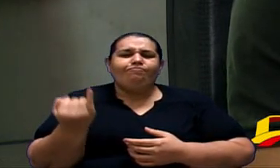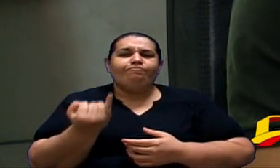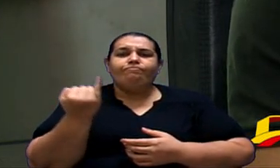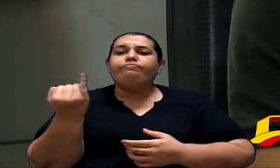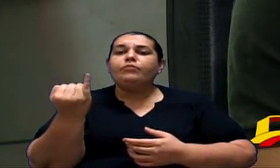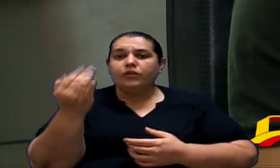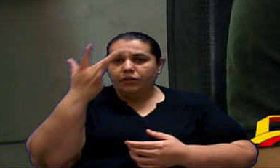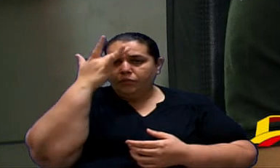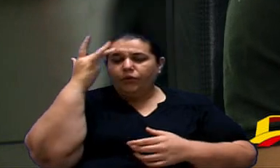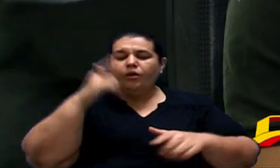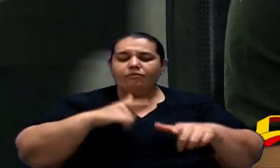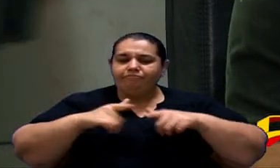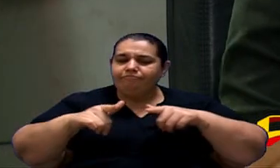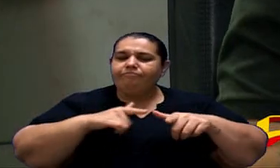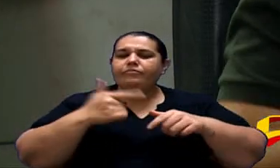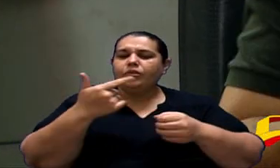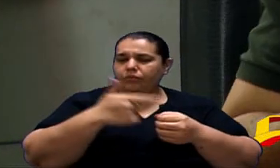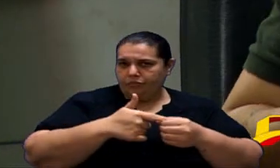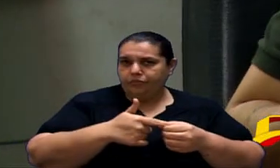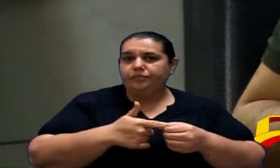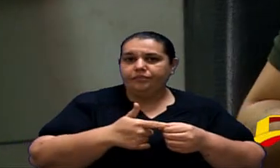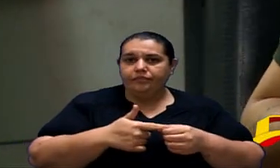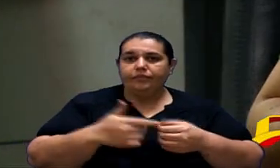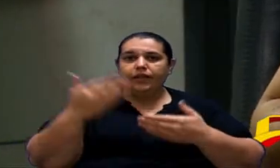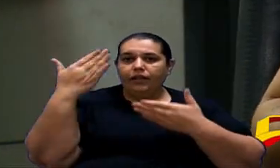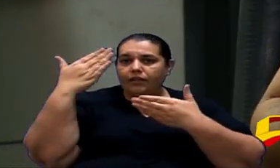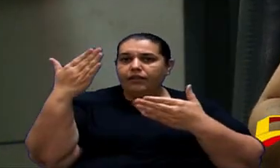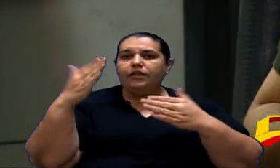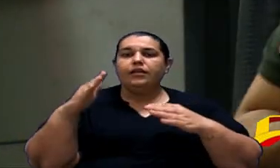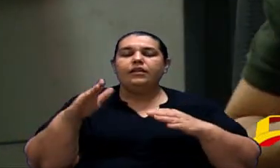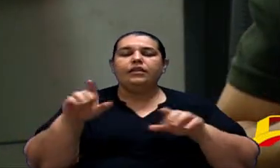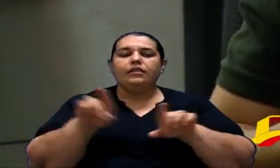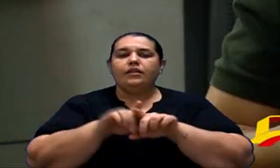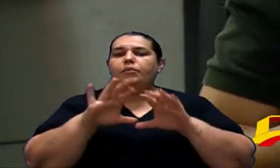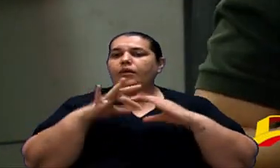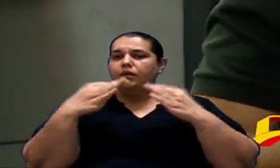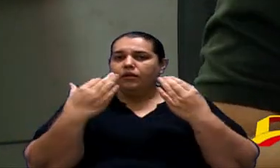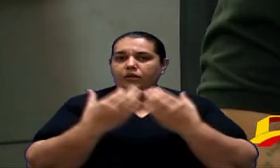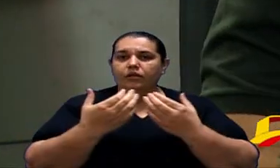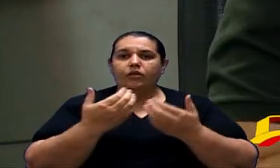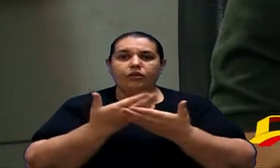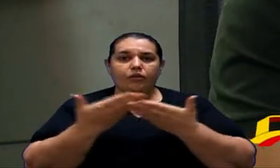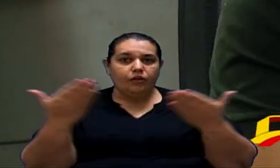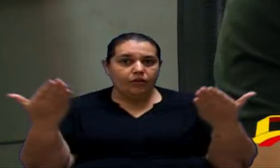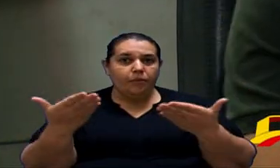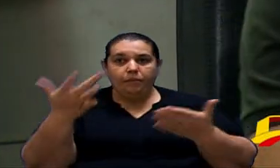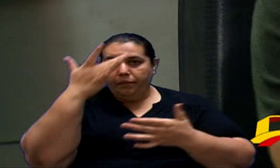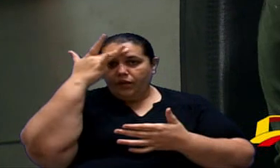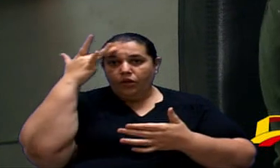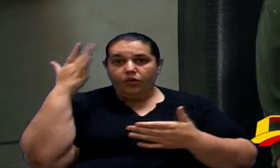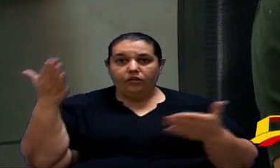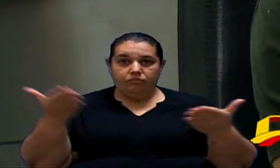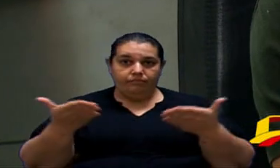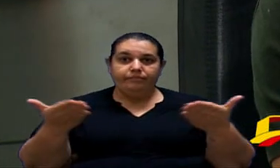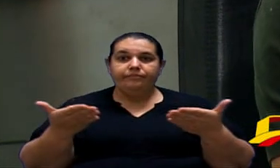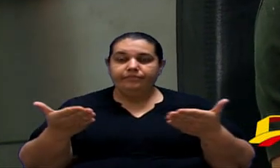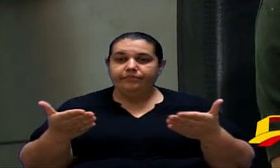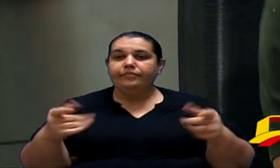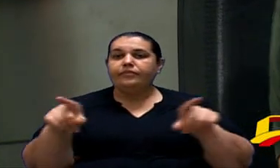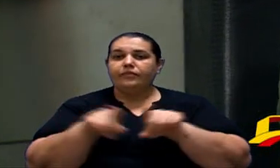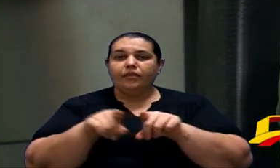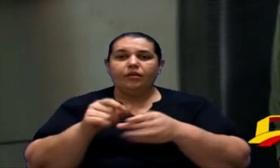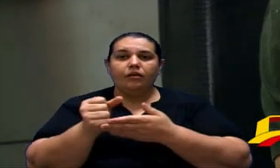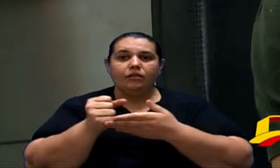o frentista. E eu queria agradecer também a casa, todos que estão aqui, que também ajudaram a gente